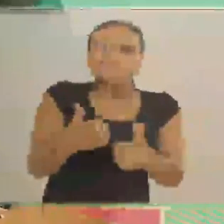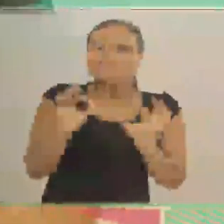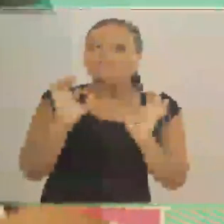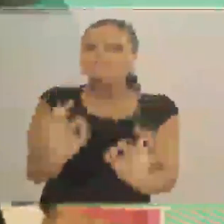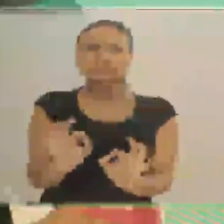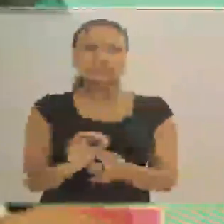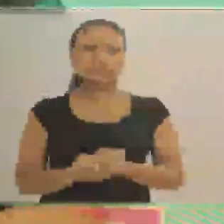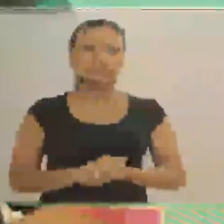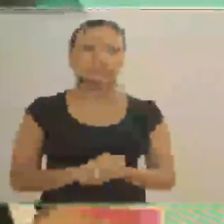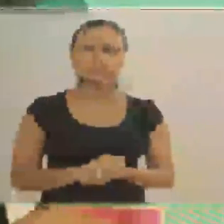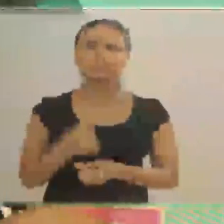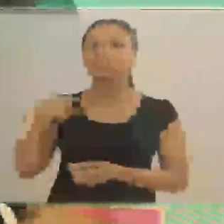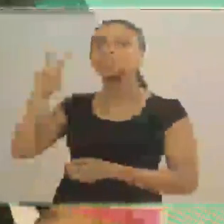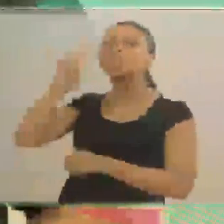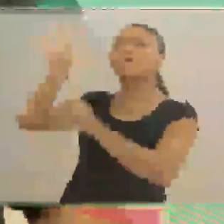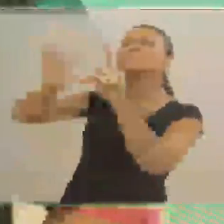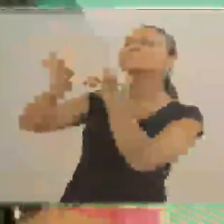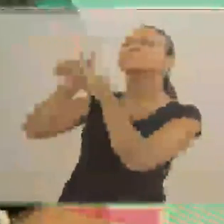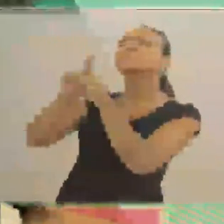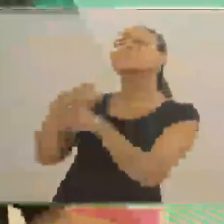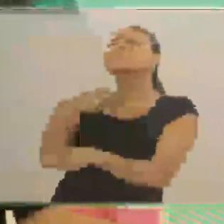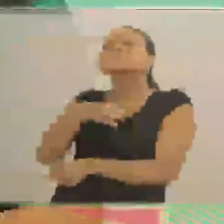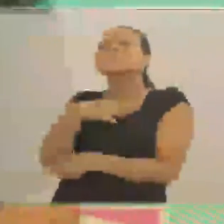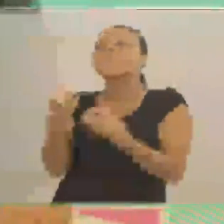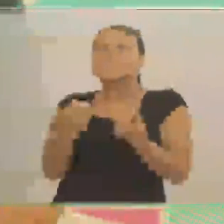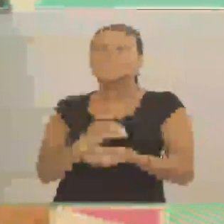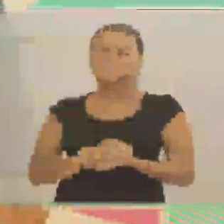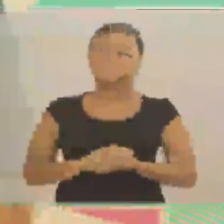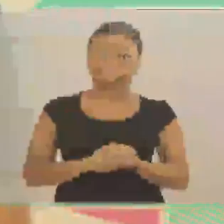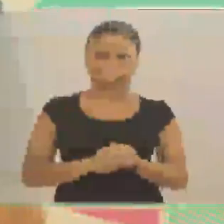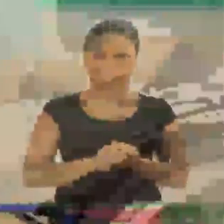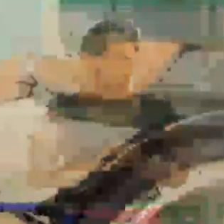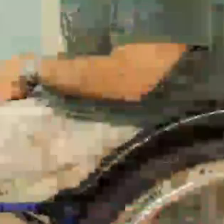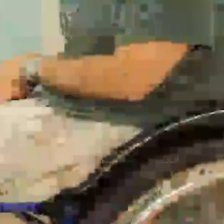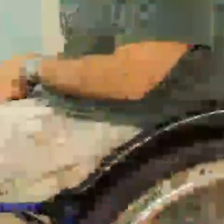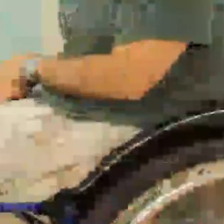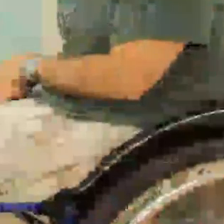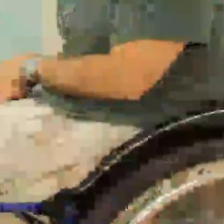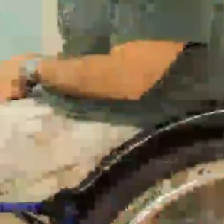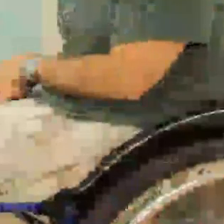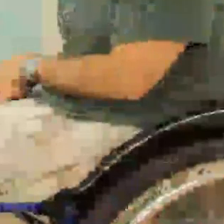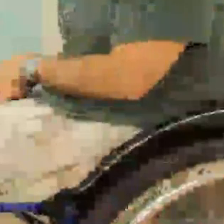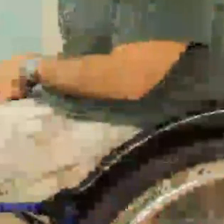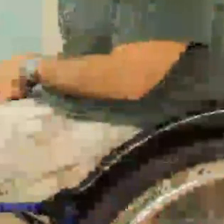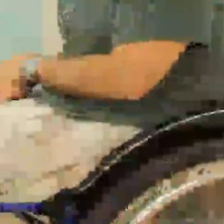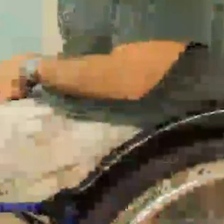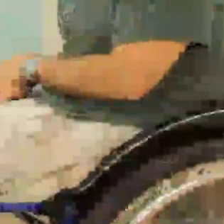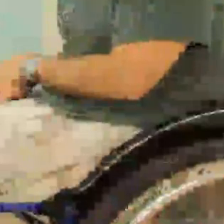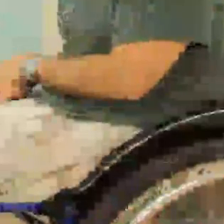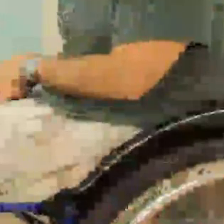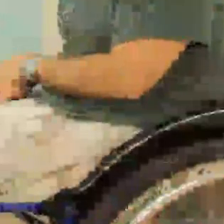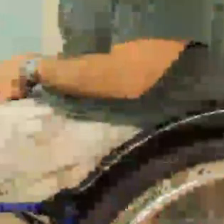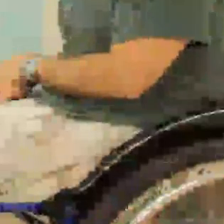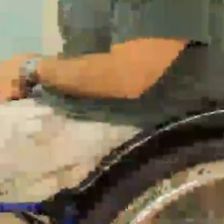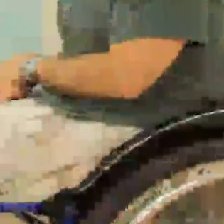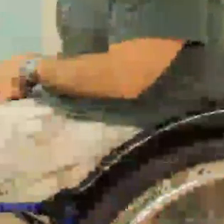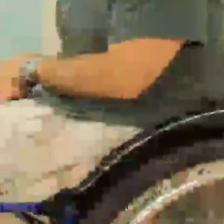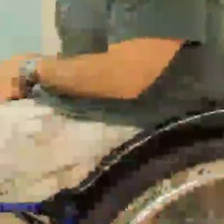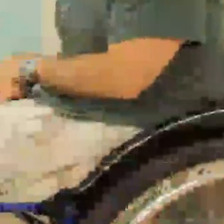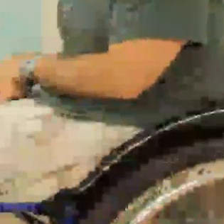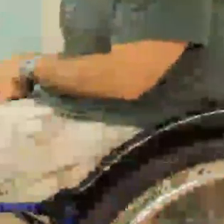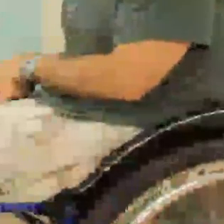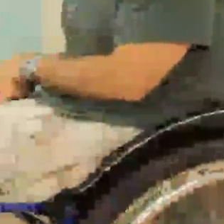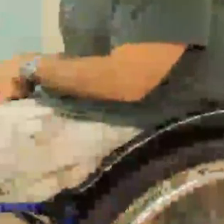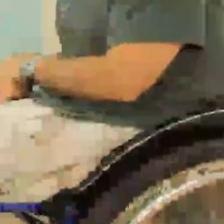em filme, mas eu acho que dá pra gente sentir uma emoçãozinha. Foi legal, eu gostei. Agora parece que não teve só coisa na neve não, né? Você andou até de